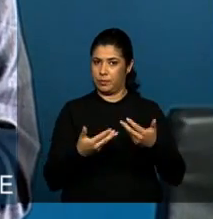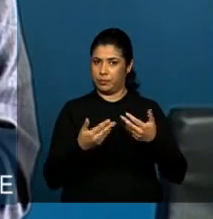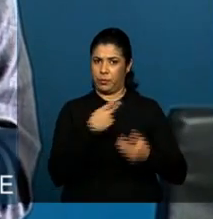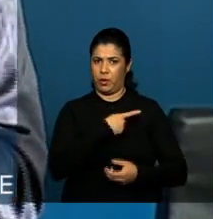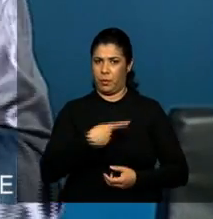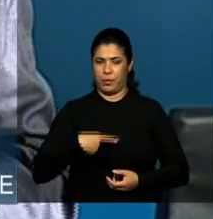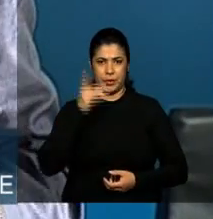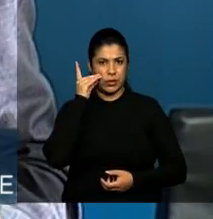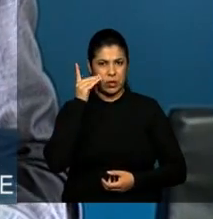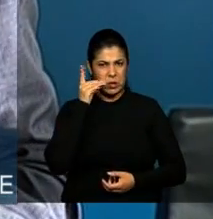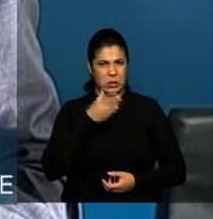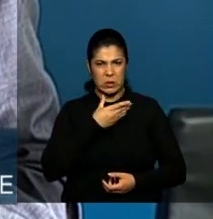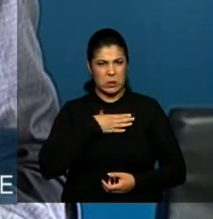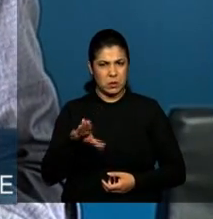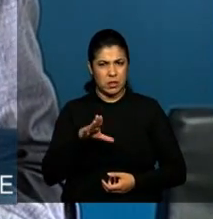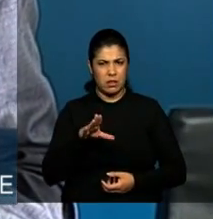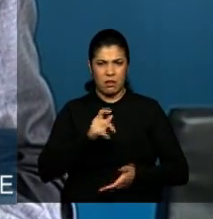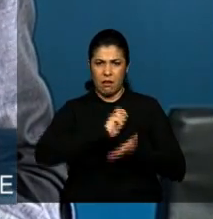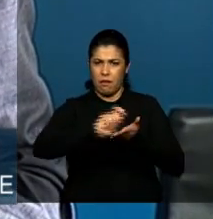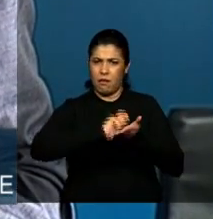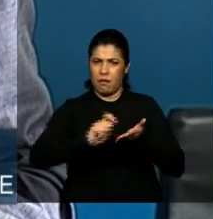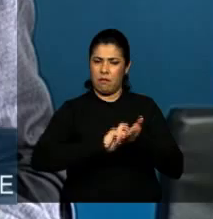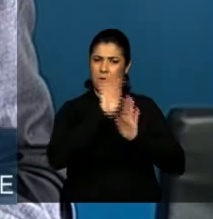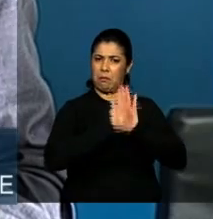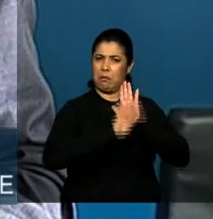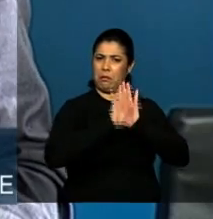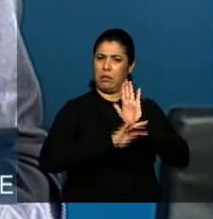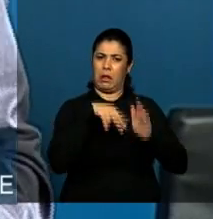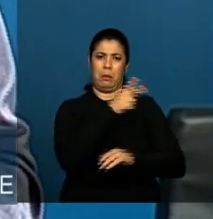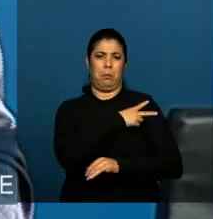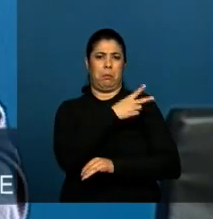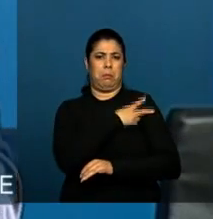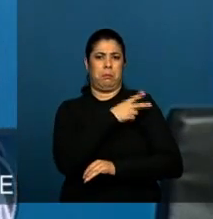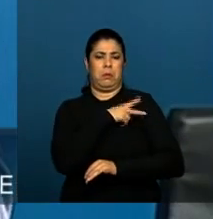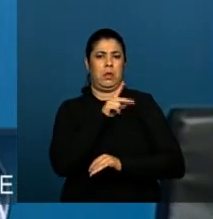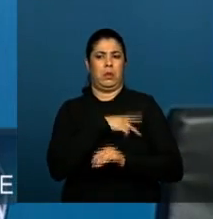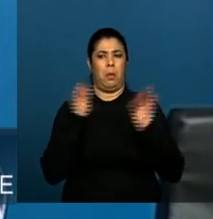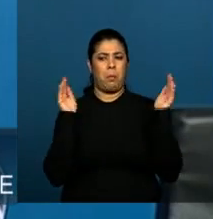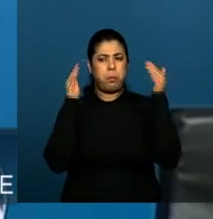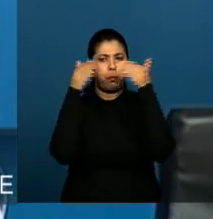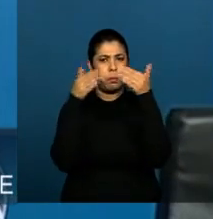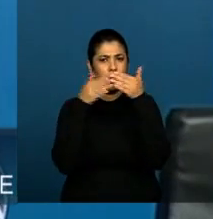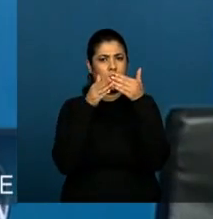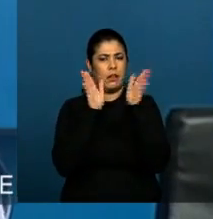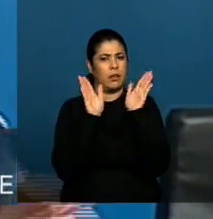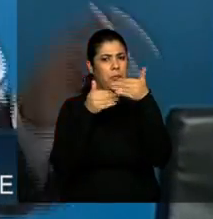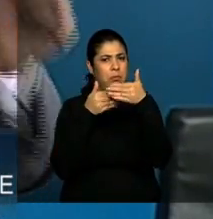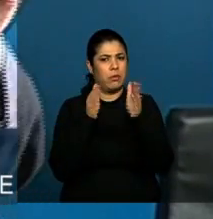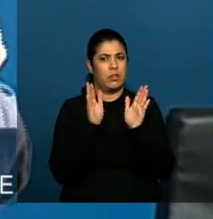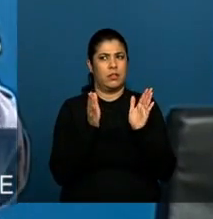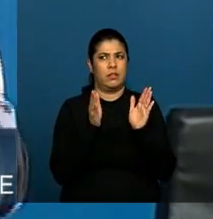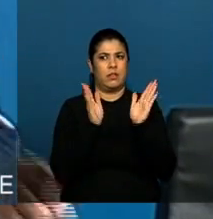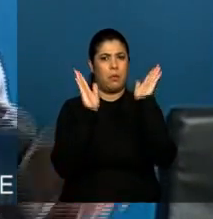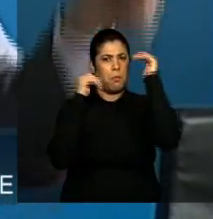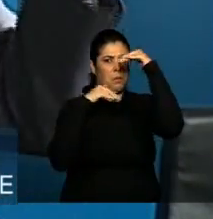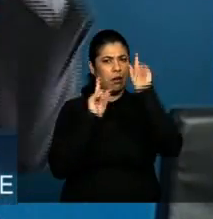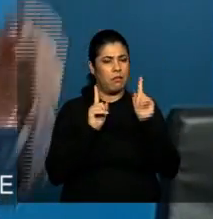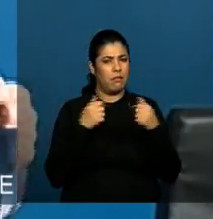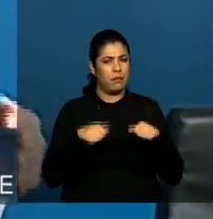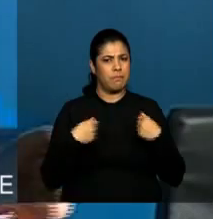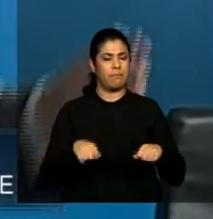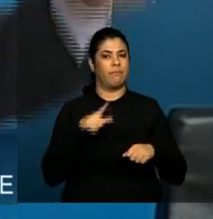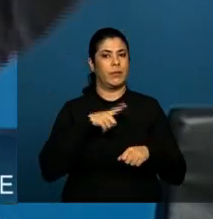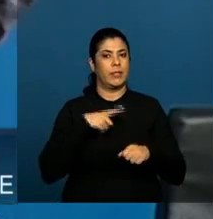fazer um texto técnico formado por especialistas na elaboração desse decreto. Ele tem que ter a mesma